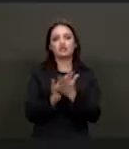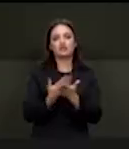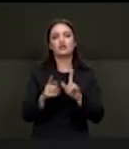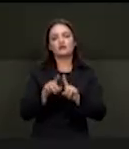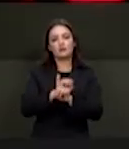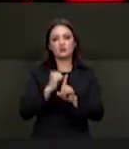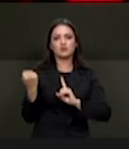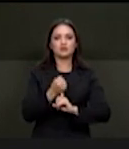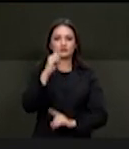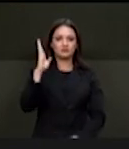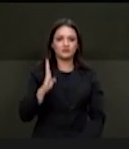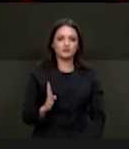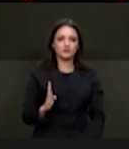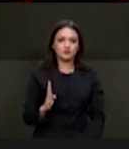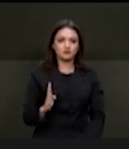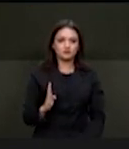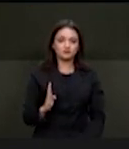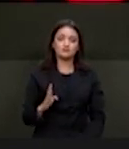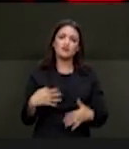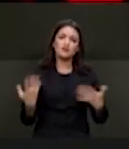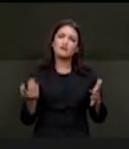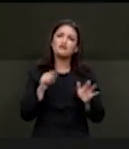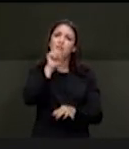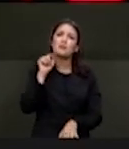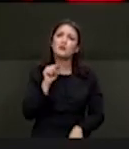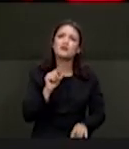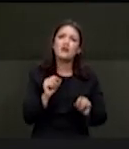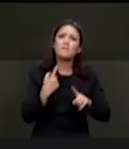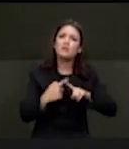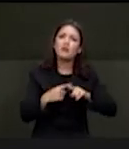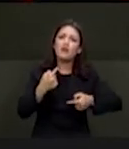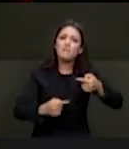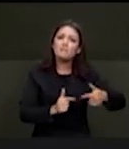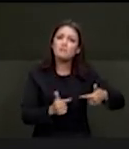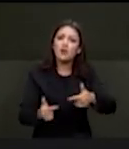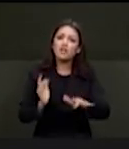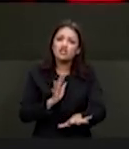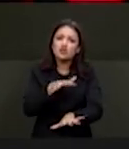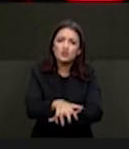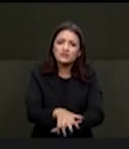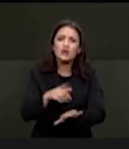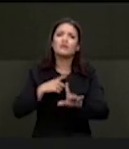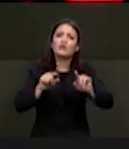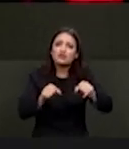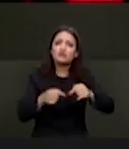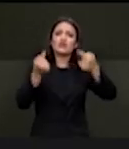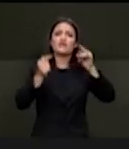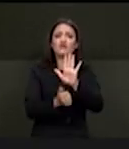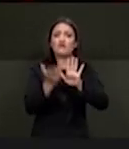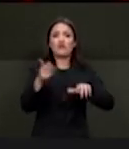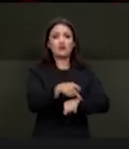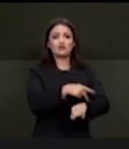sociedade brasileira cabe perguntar por que as políticas de inclusão que continuam desafiando tantos os países ninguém